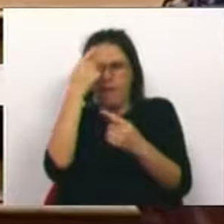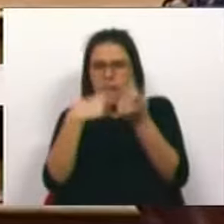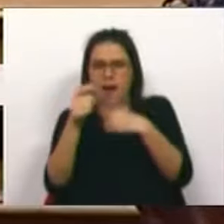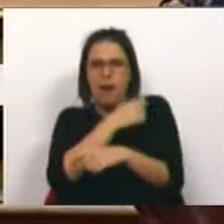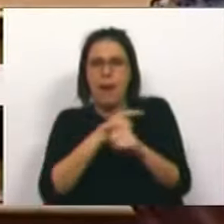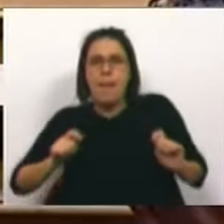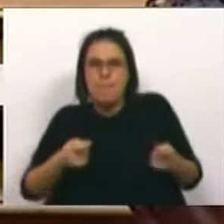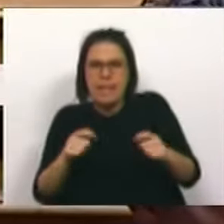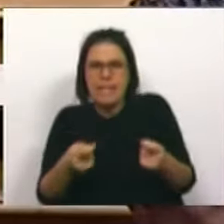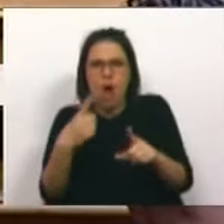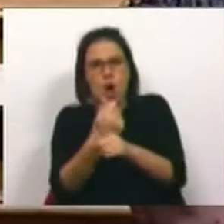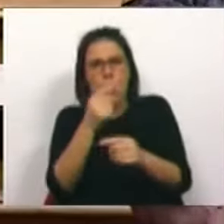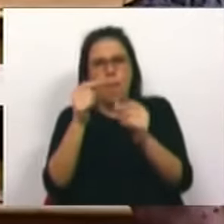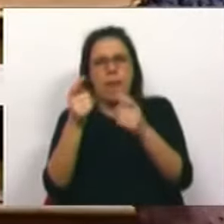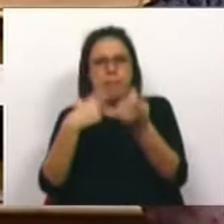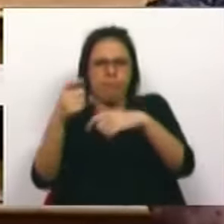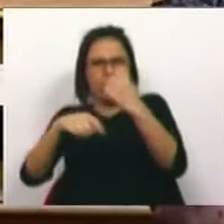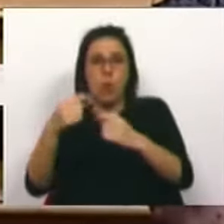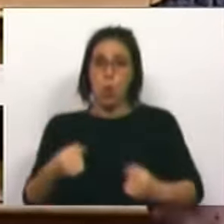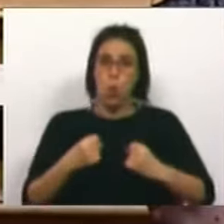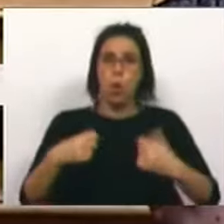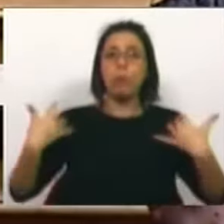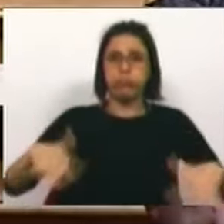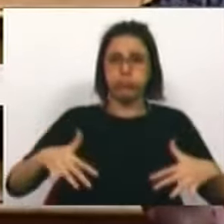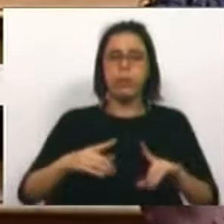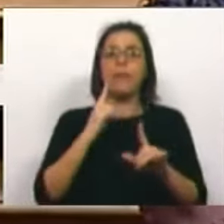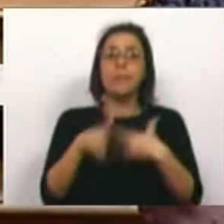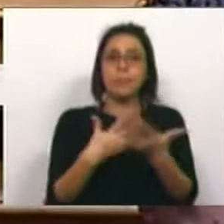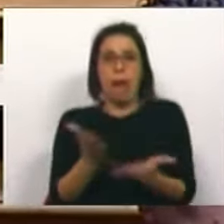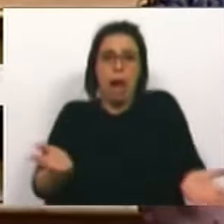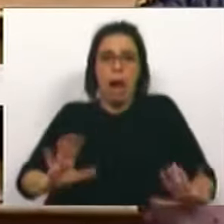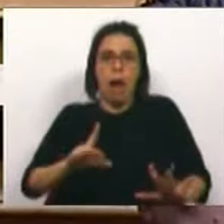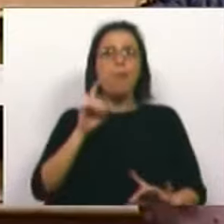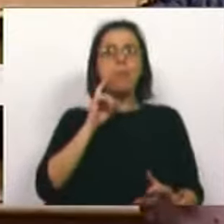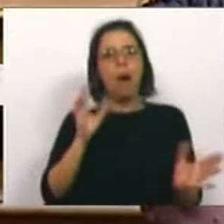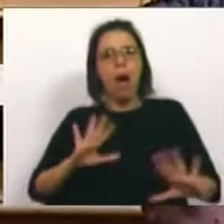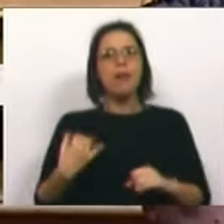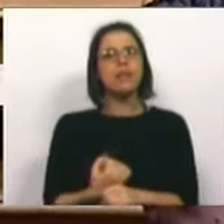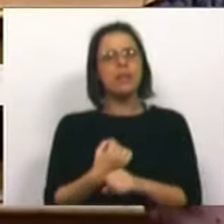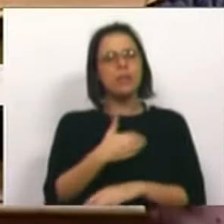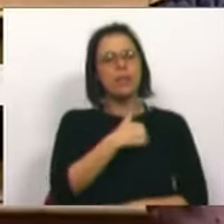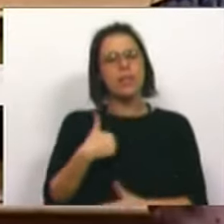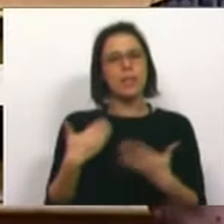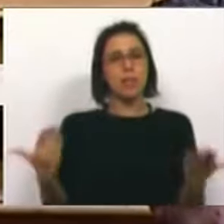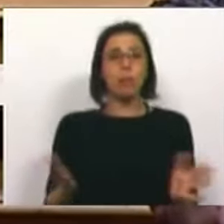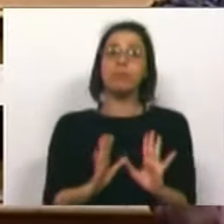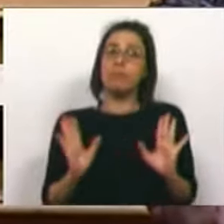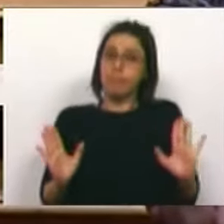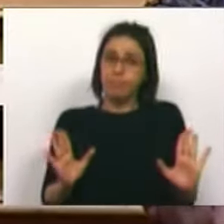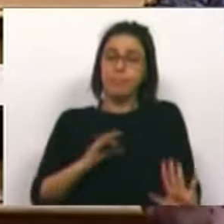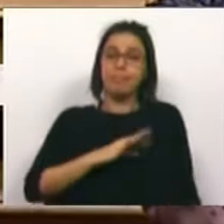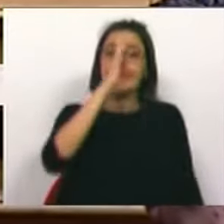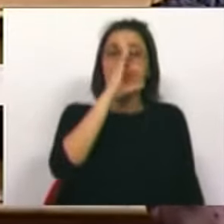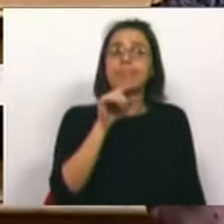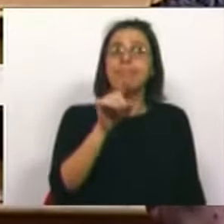e a pressão imobiliária é fortíssima para não continuar a assegurar serviços de saúde. Por isso mesmo,